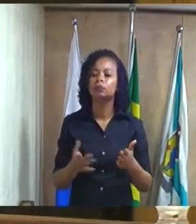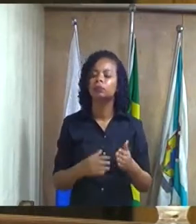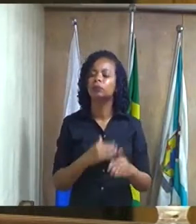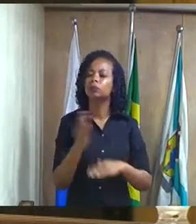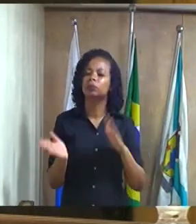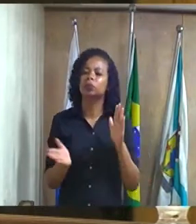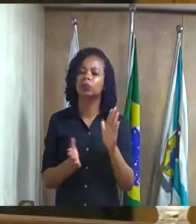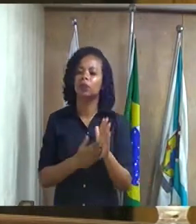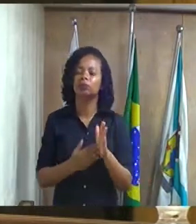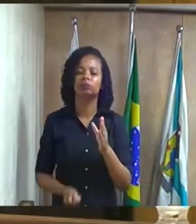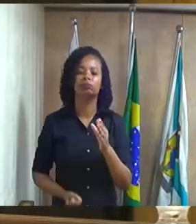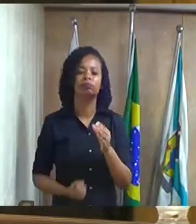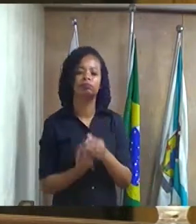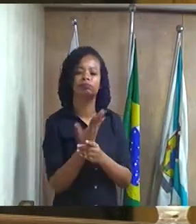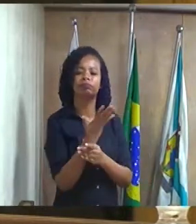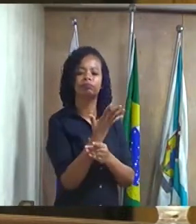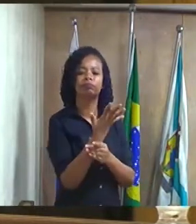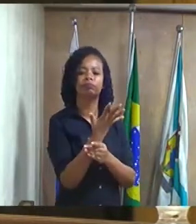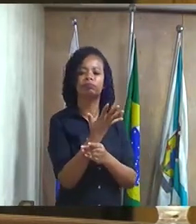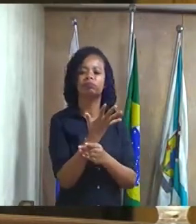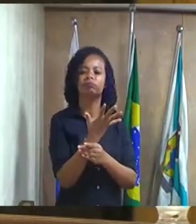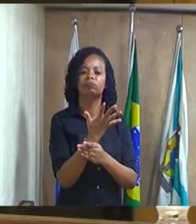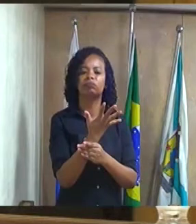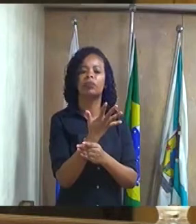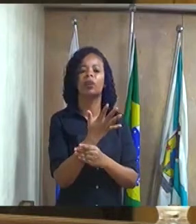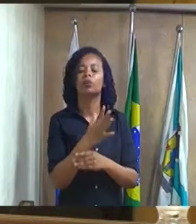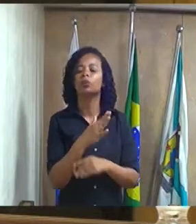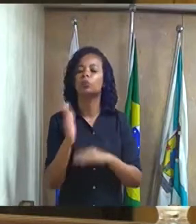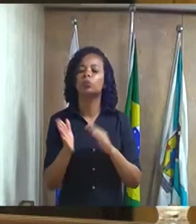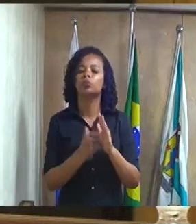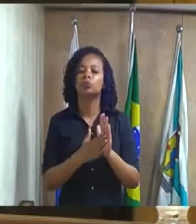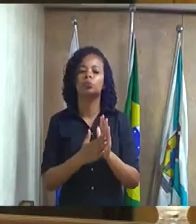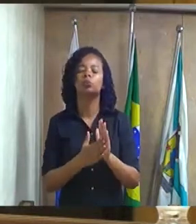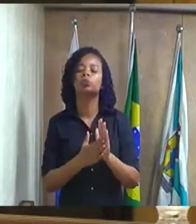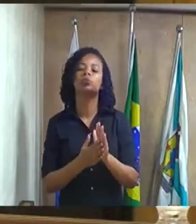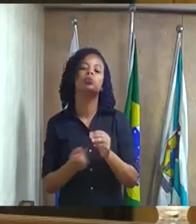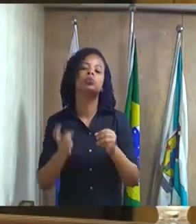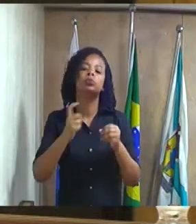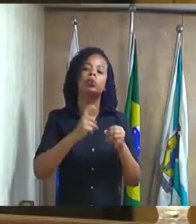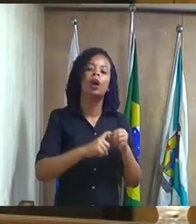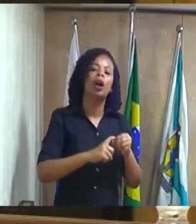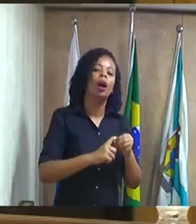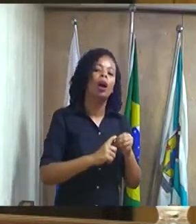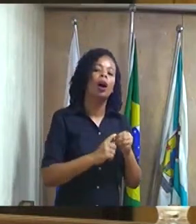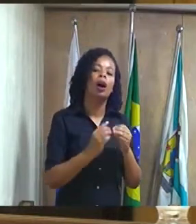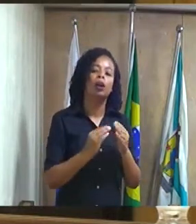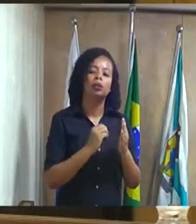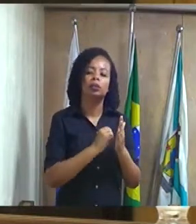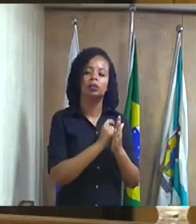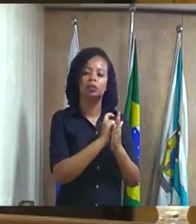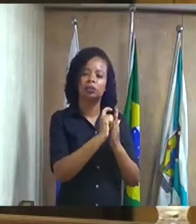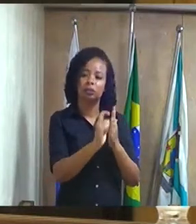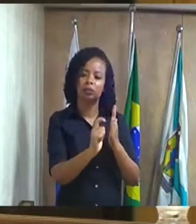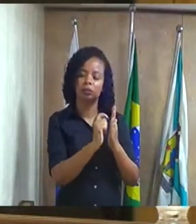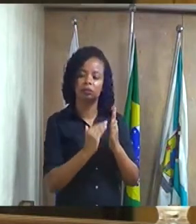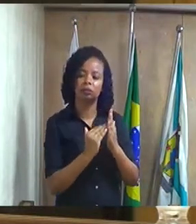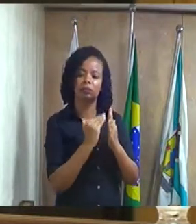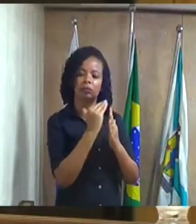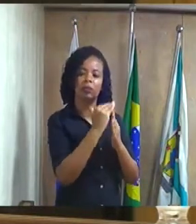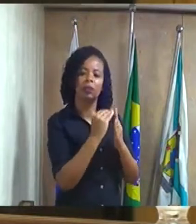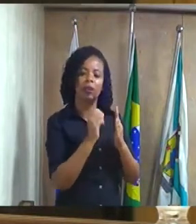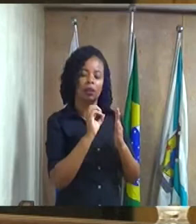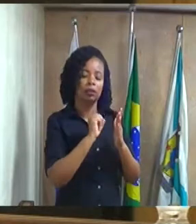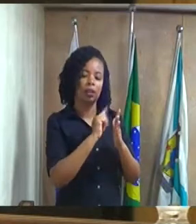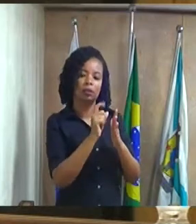existentes do empreendimento acima detalhando quantos foram os ocupados